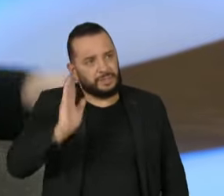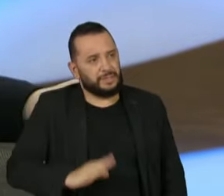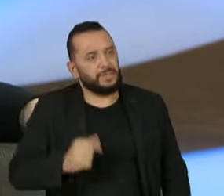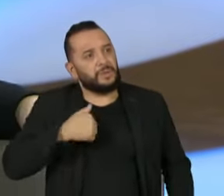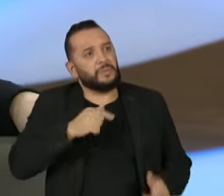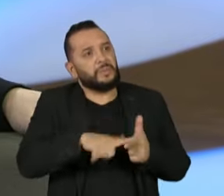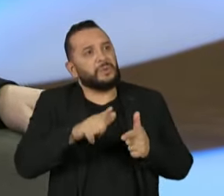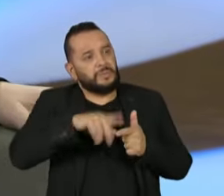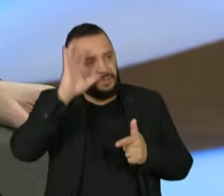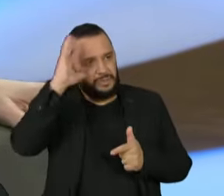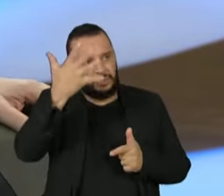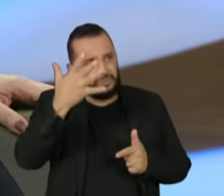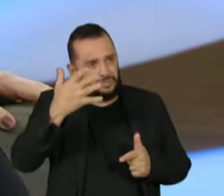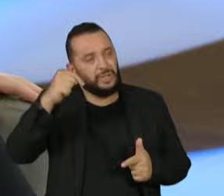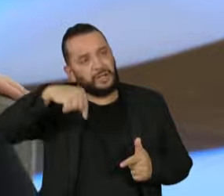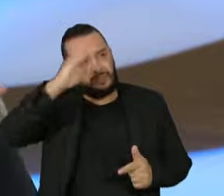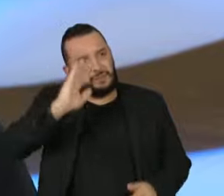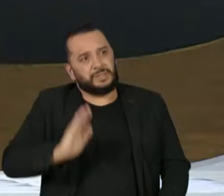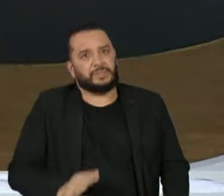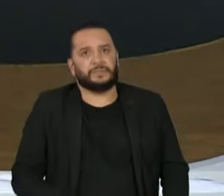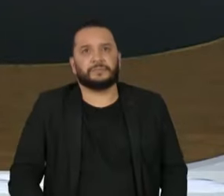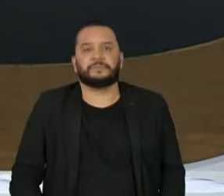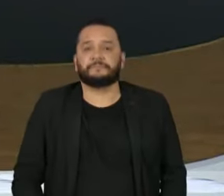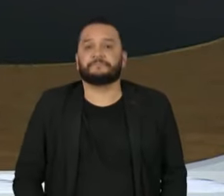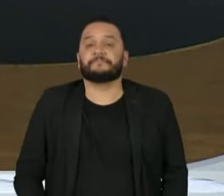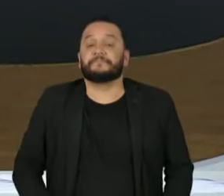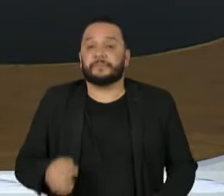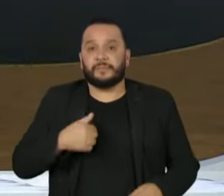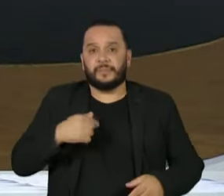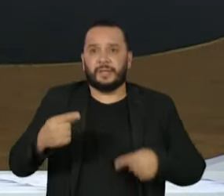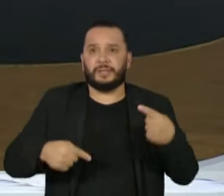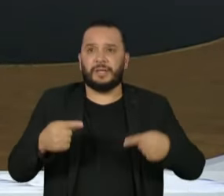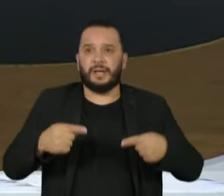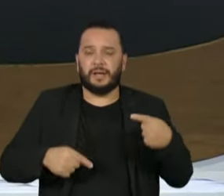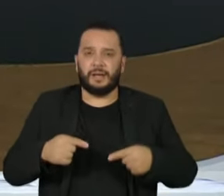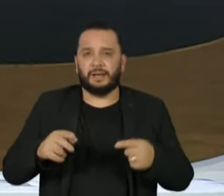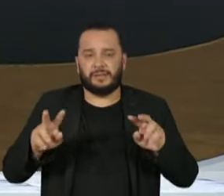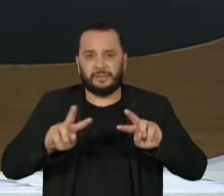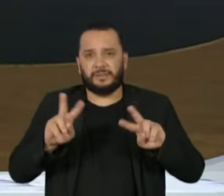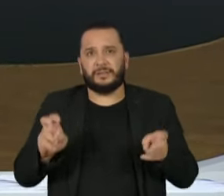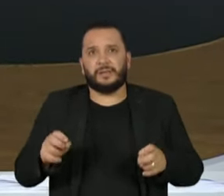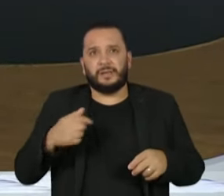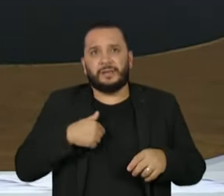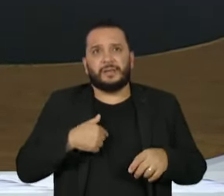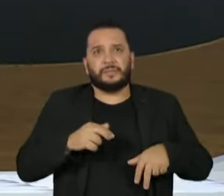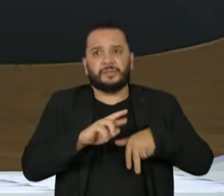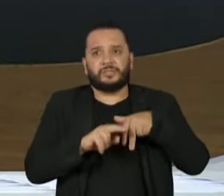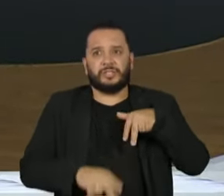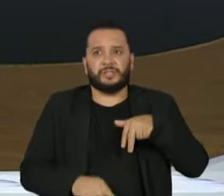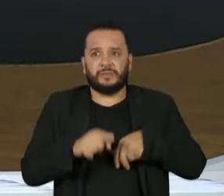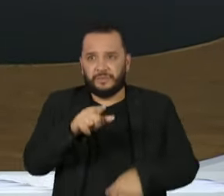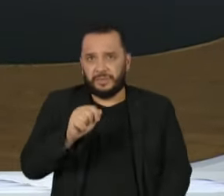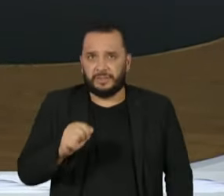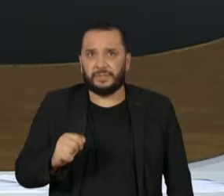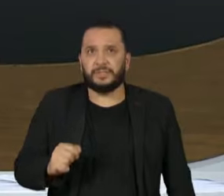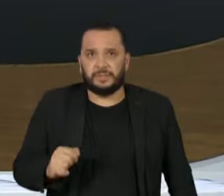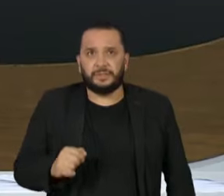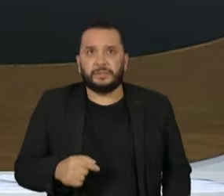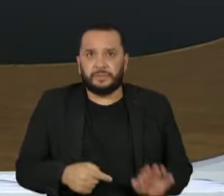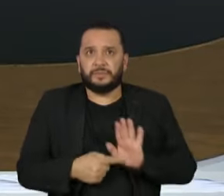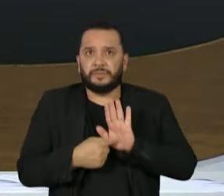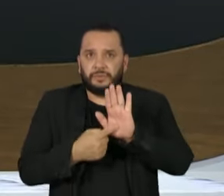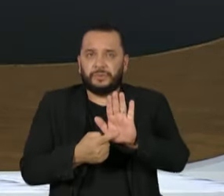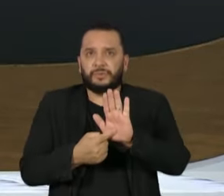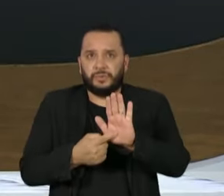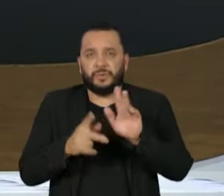Solucionar os reais problemas das pessoas. Para encerrar essa discussão de gênero que a senhora acabou trazendo para a sua